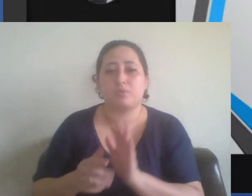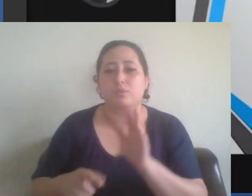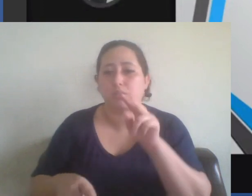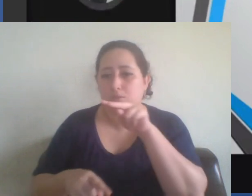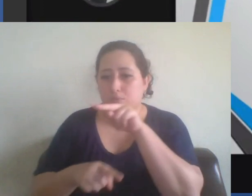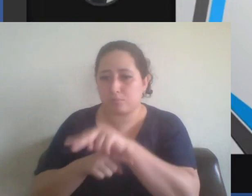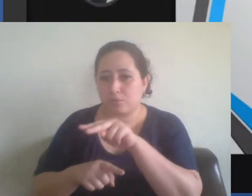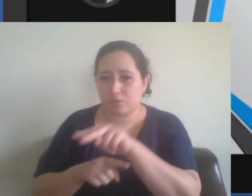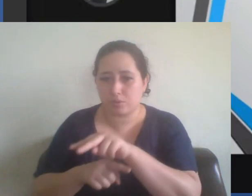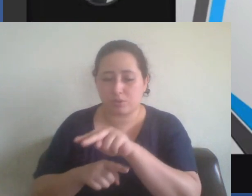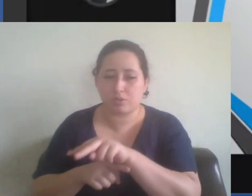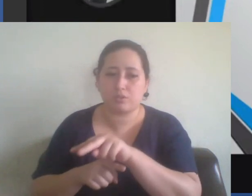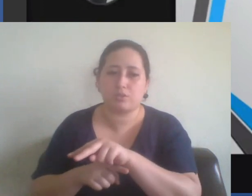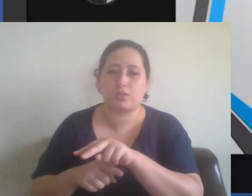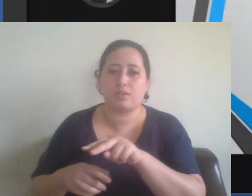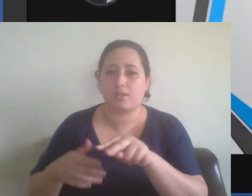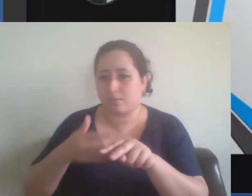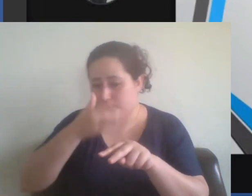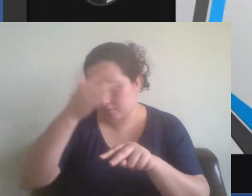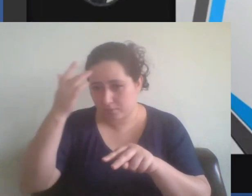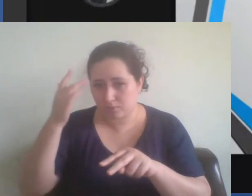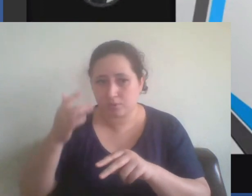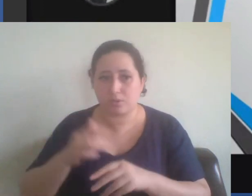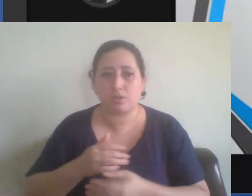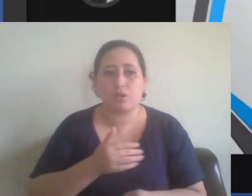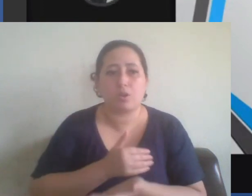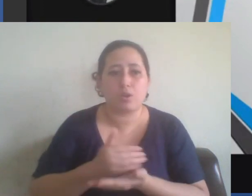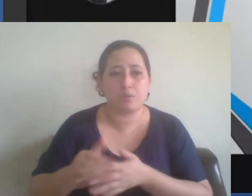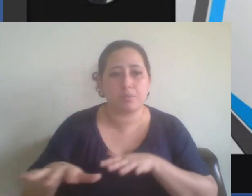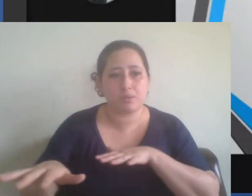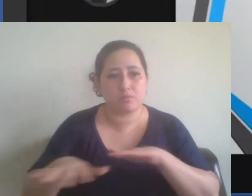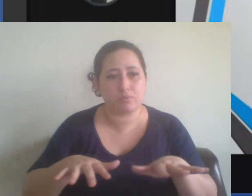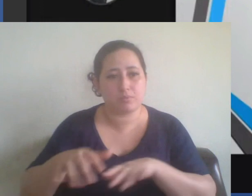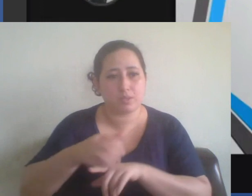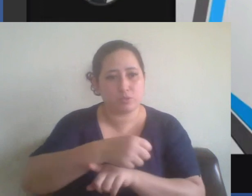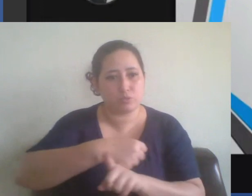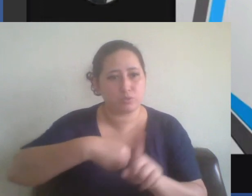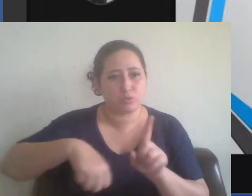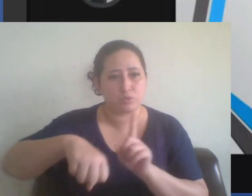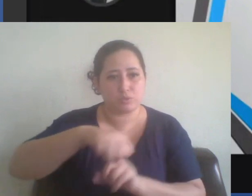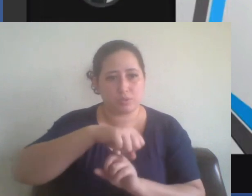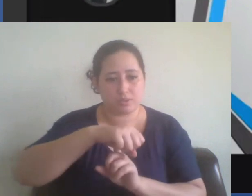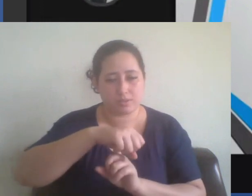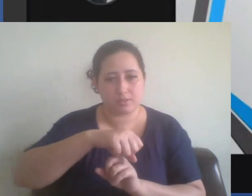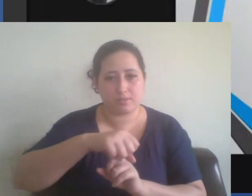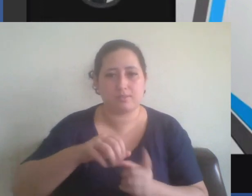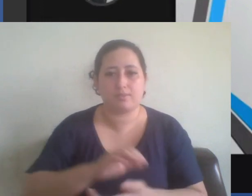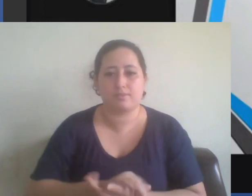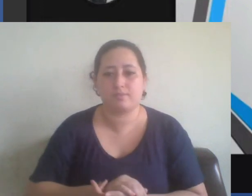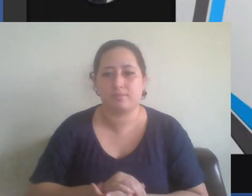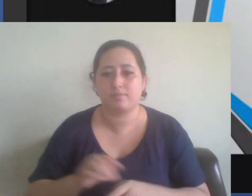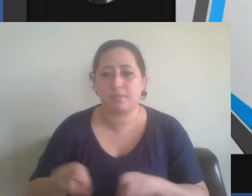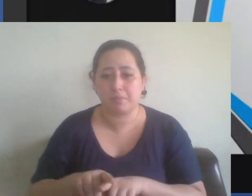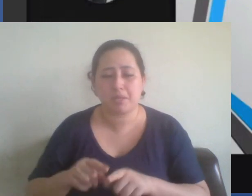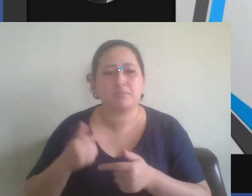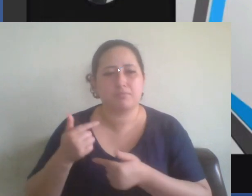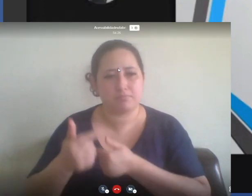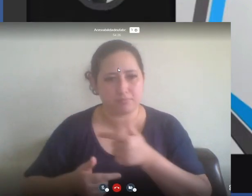o surgimento de movimentos socialistas na Grã-Bretanha, cartismo e trabalhismo,